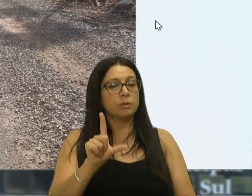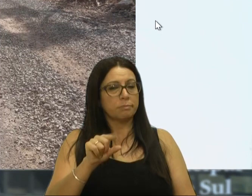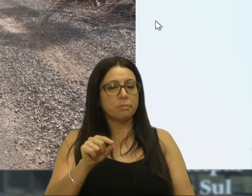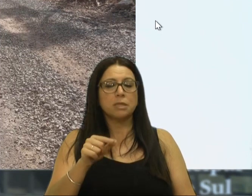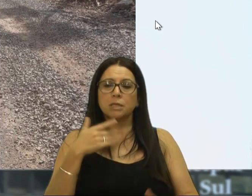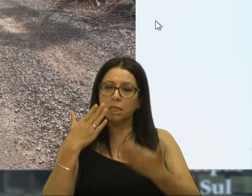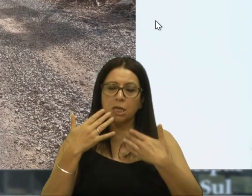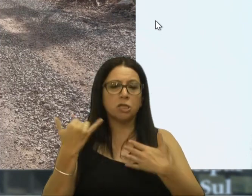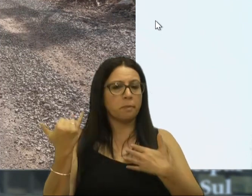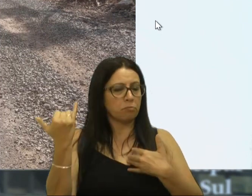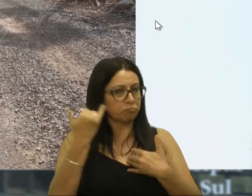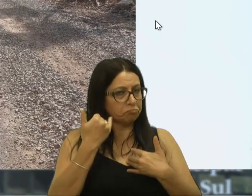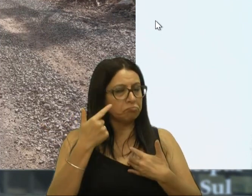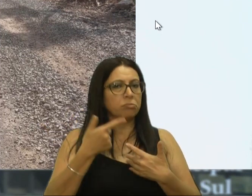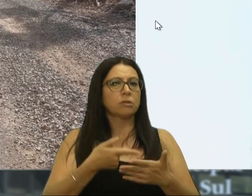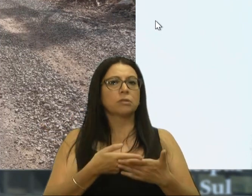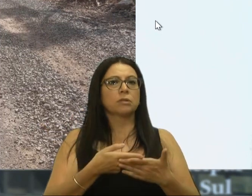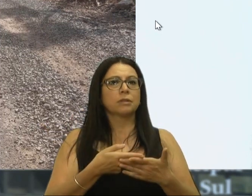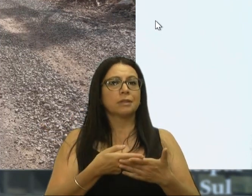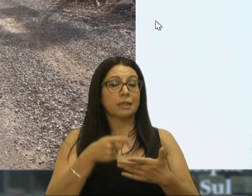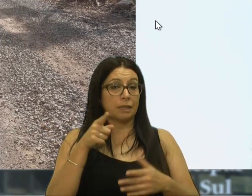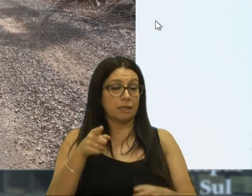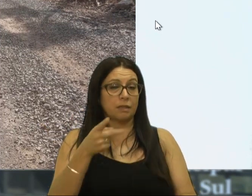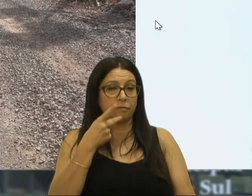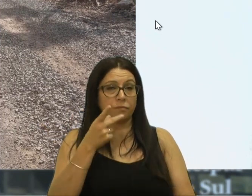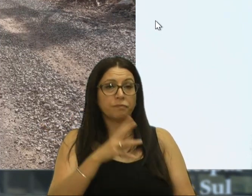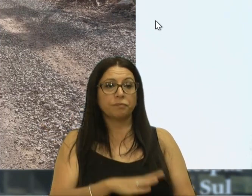me dá um retorno. E, segundo o Rafael,